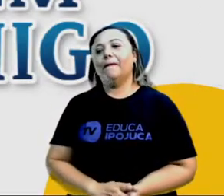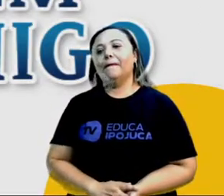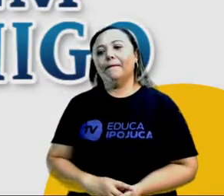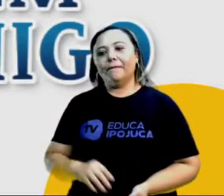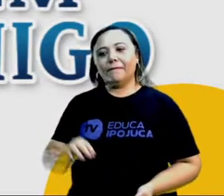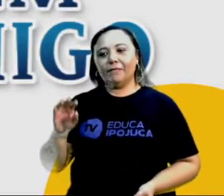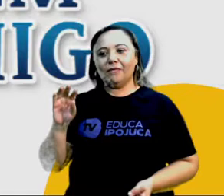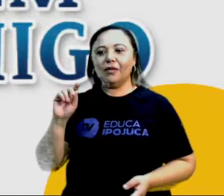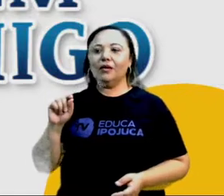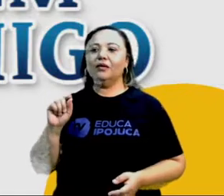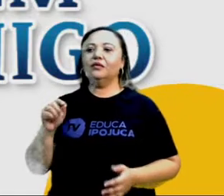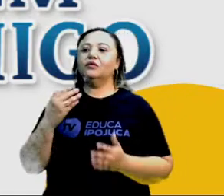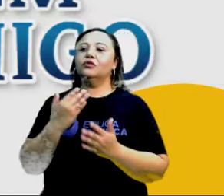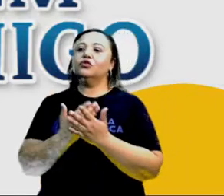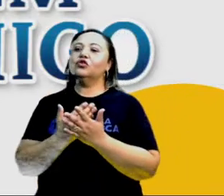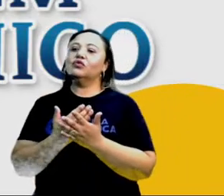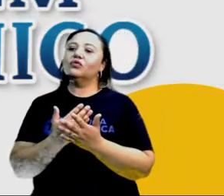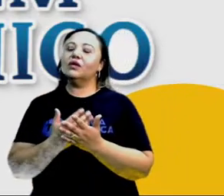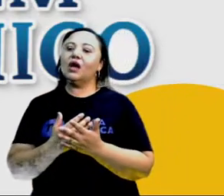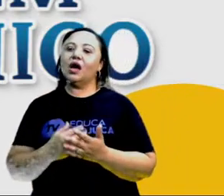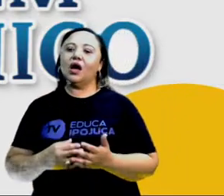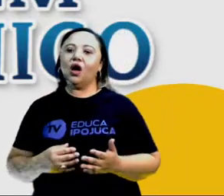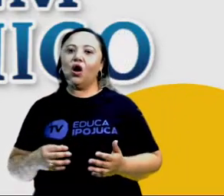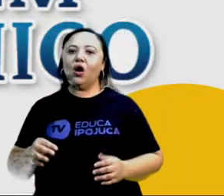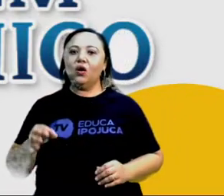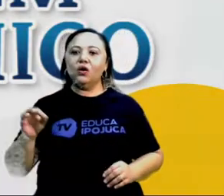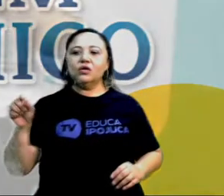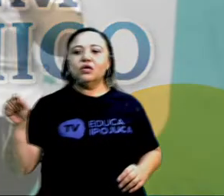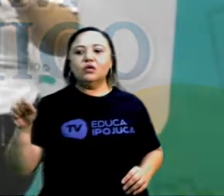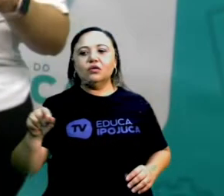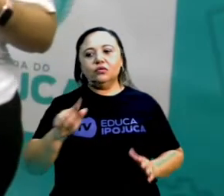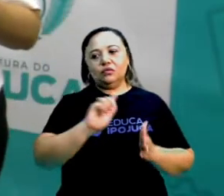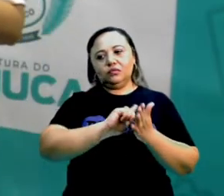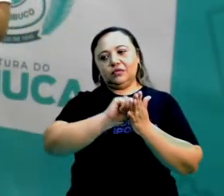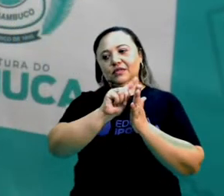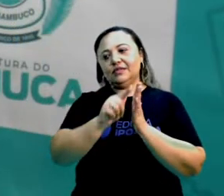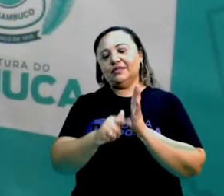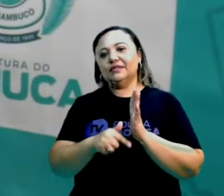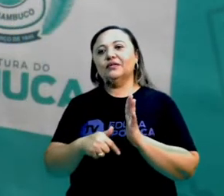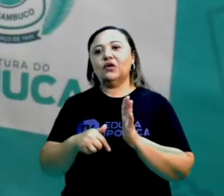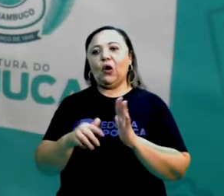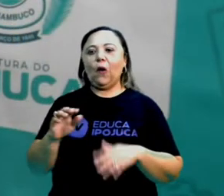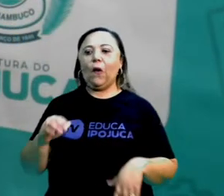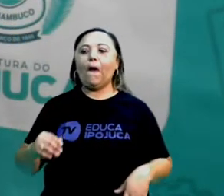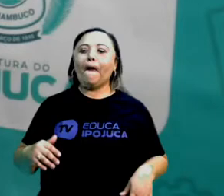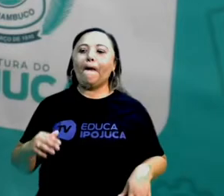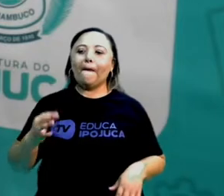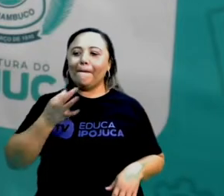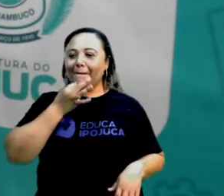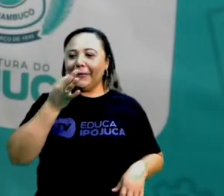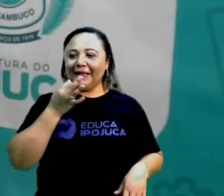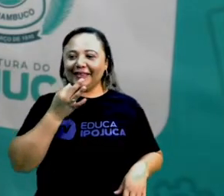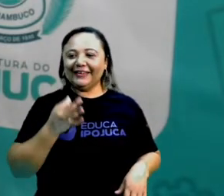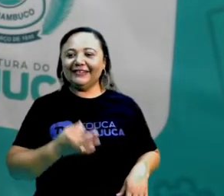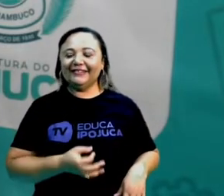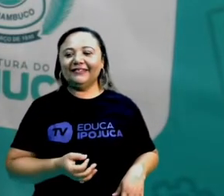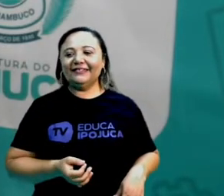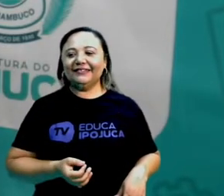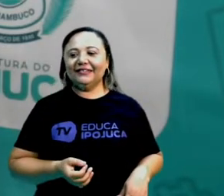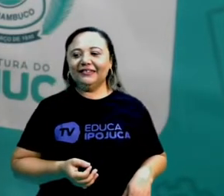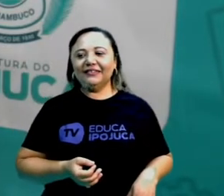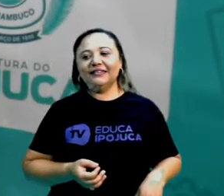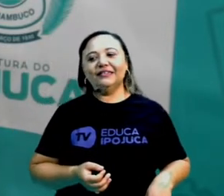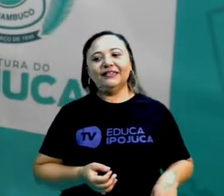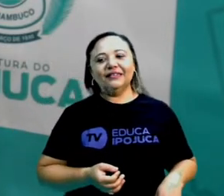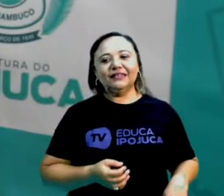Então, que tal estudarmos um pouquinho sobre um gênero textual opinativo? Já que a gente viu ali tantas situações de nosso dia